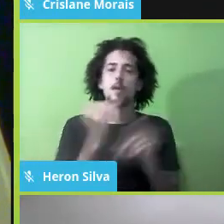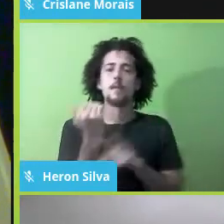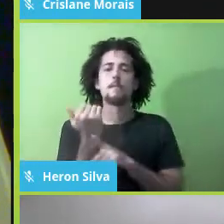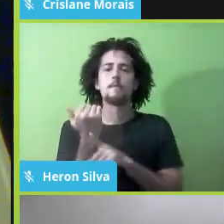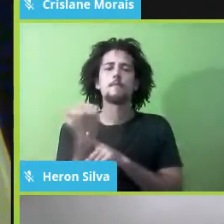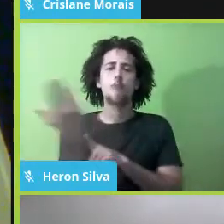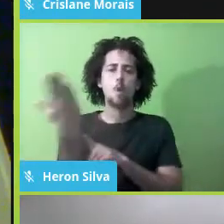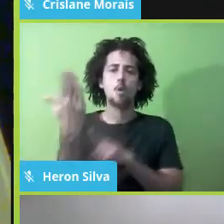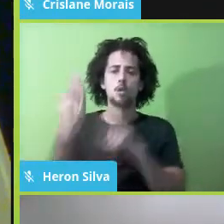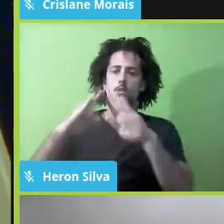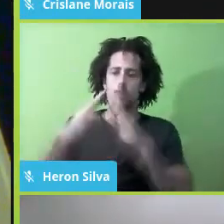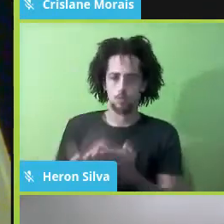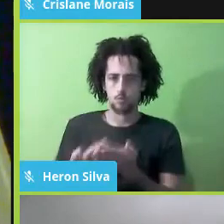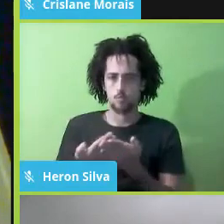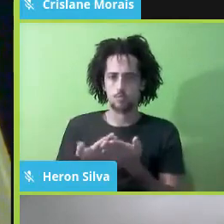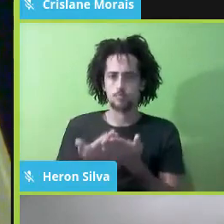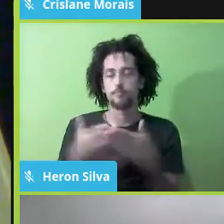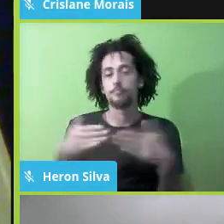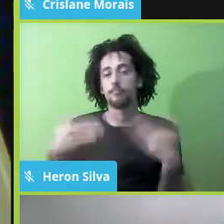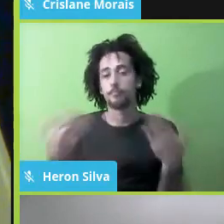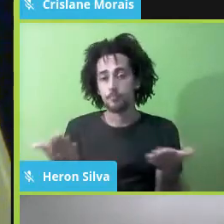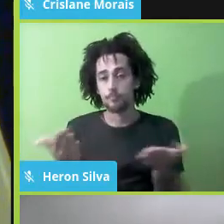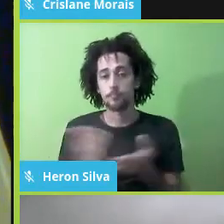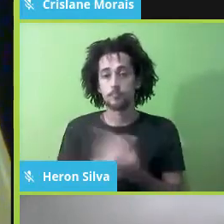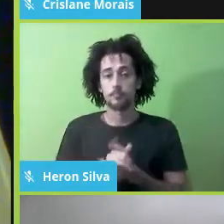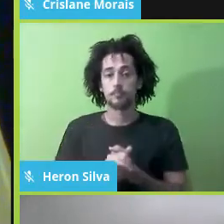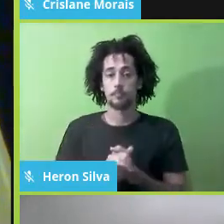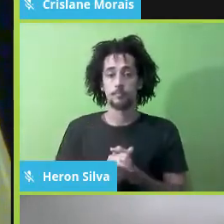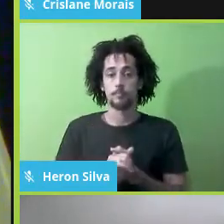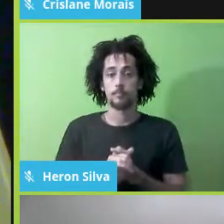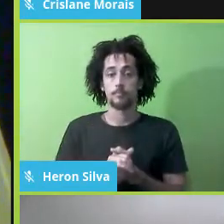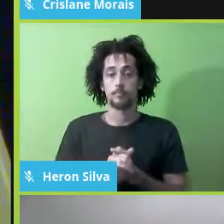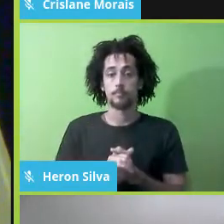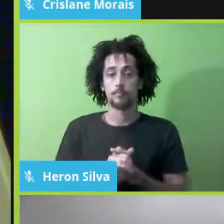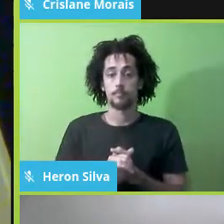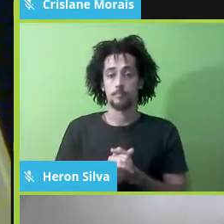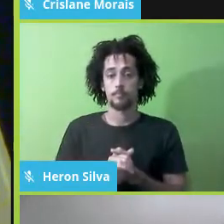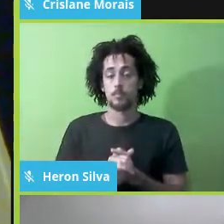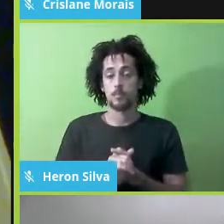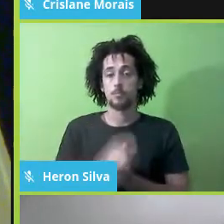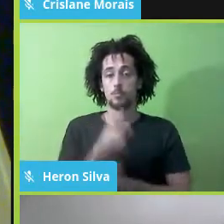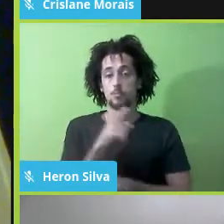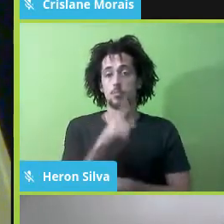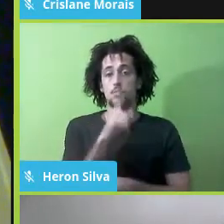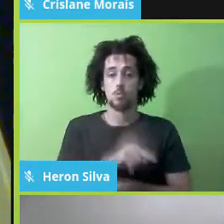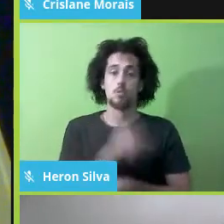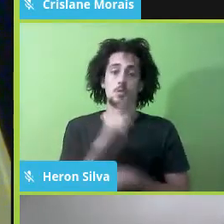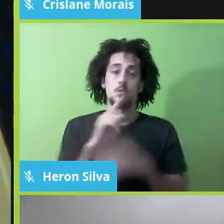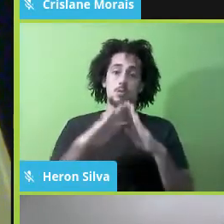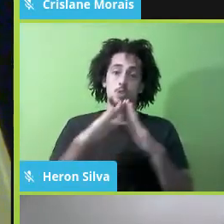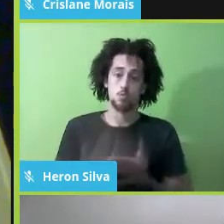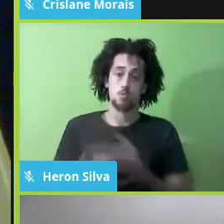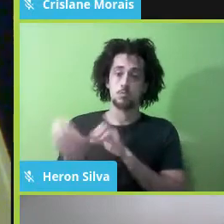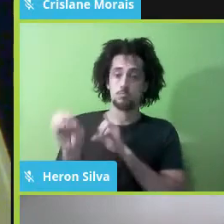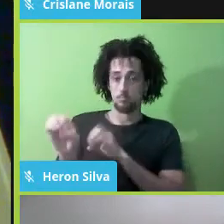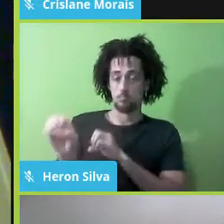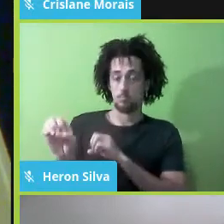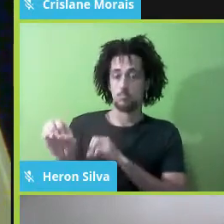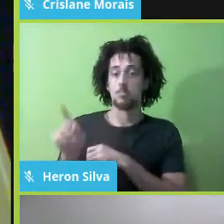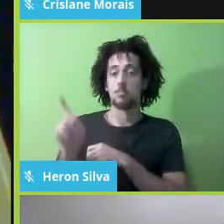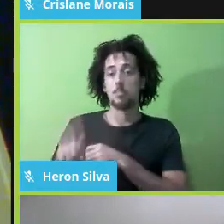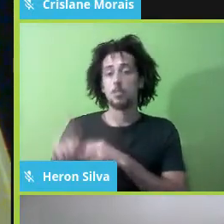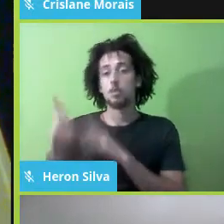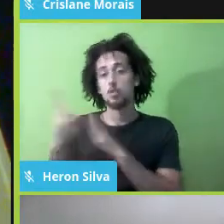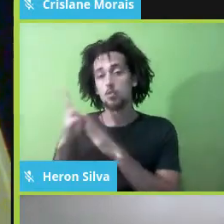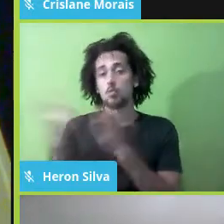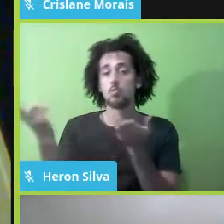é, a gente, ali, eu acho que educação escolar indígena, quilombola, apesar de ainda, e da reforma